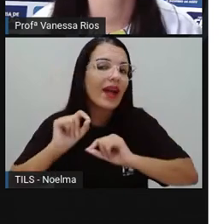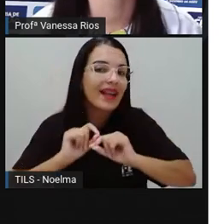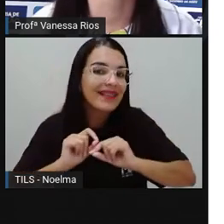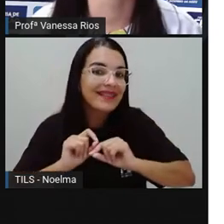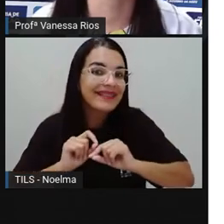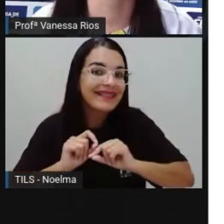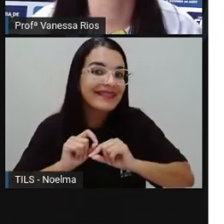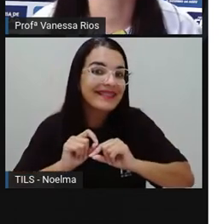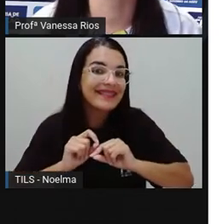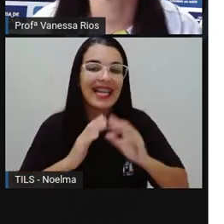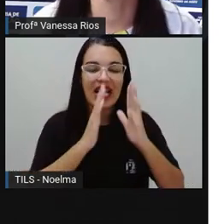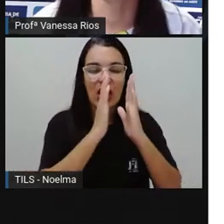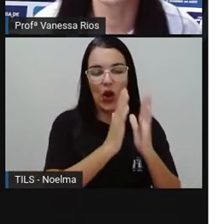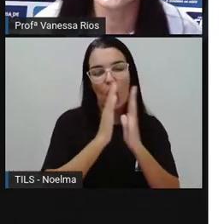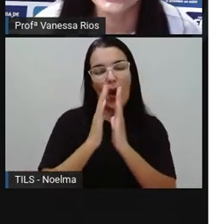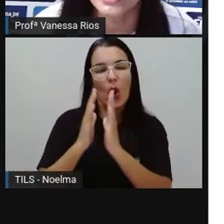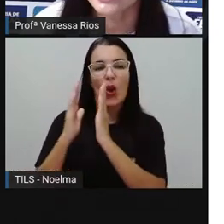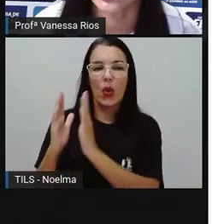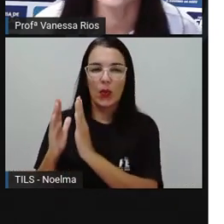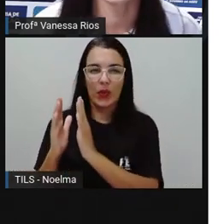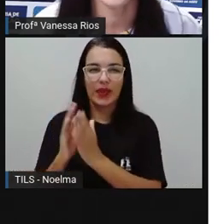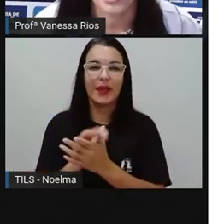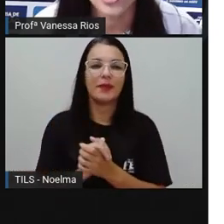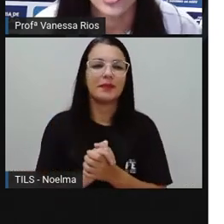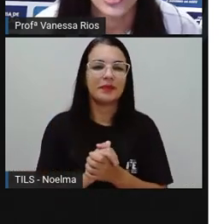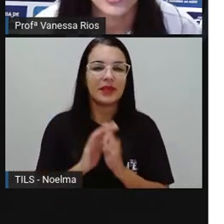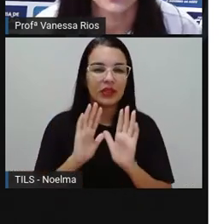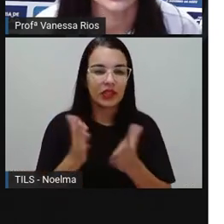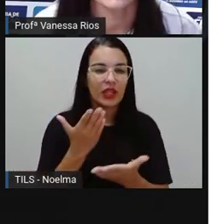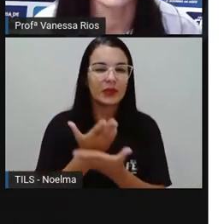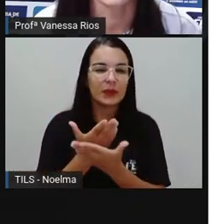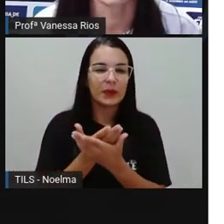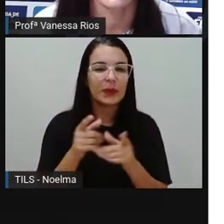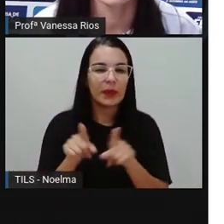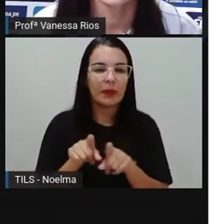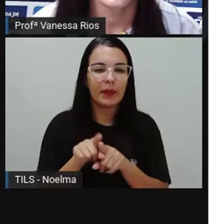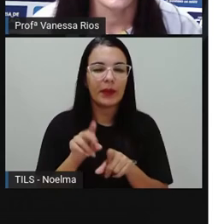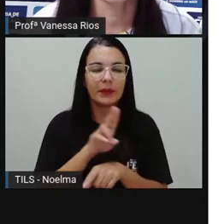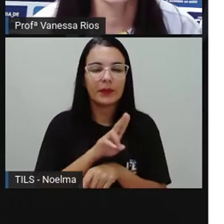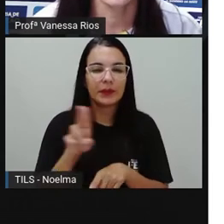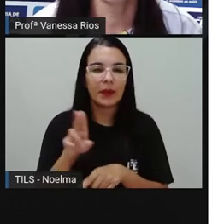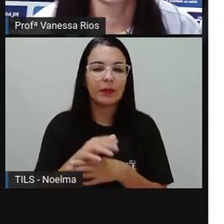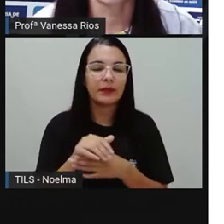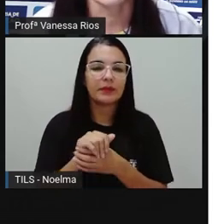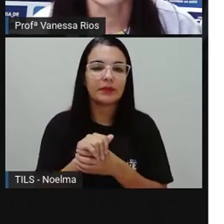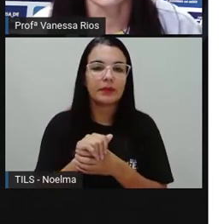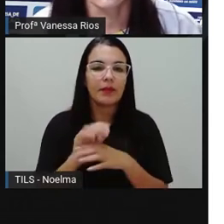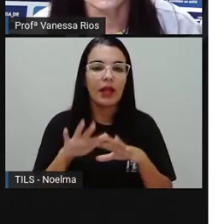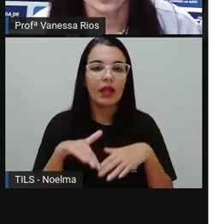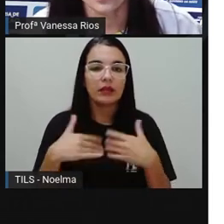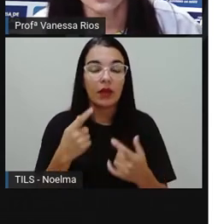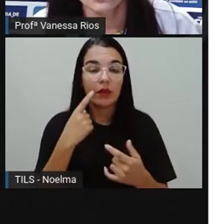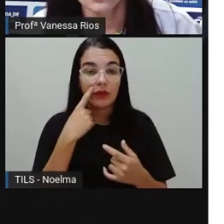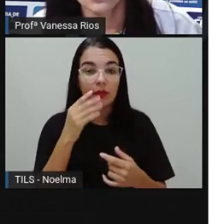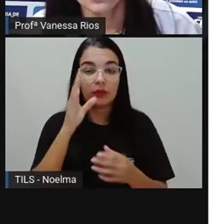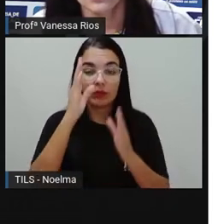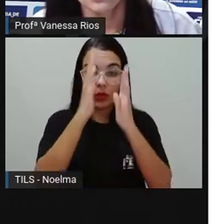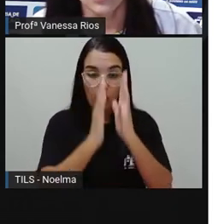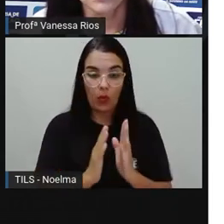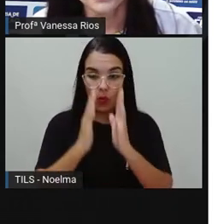Este é um gráfico de colunas. A gente já estudou sobre isso, não é? As colunas azuis, ó,